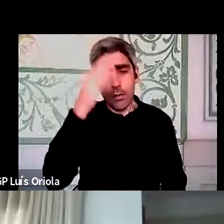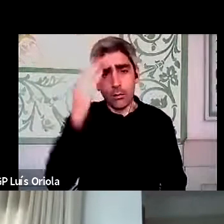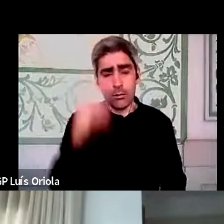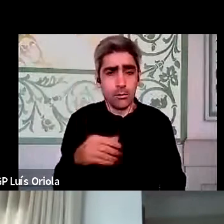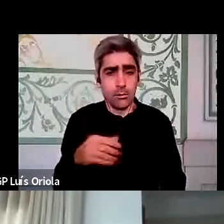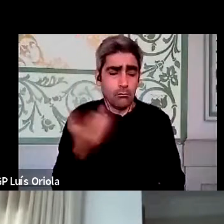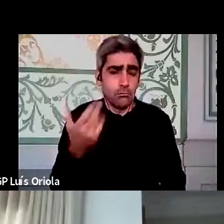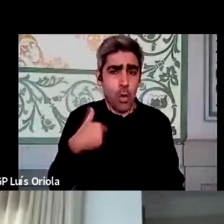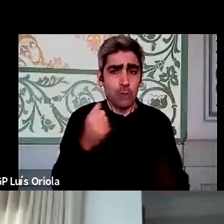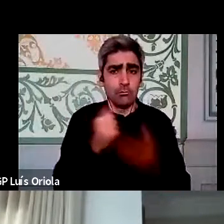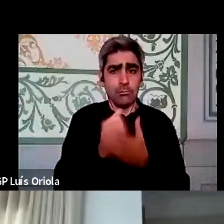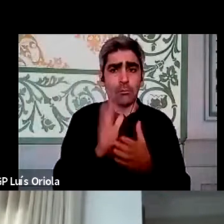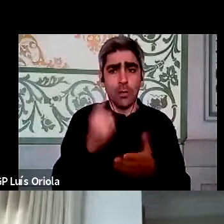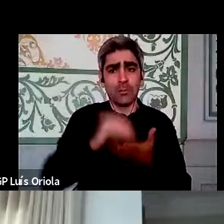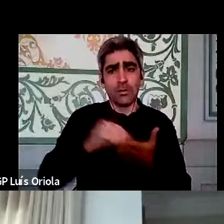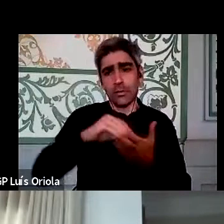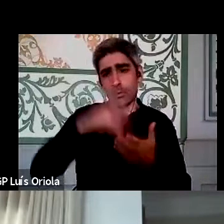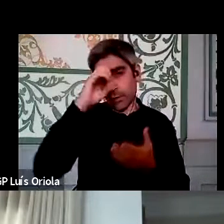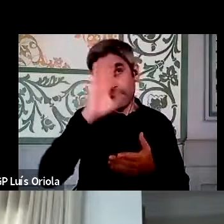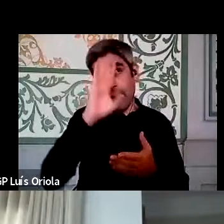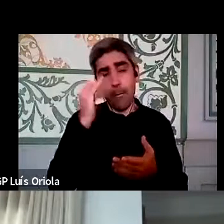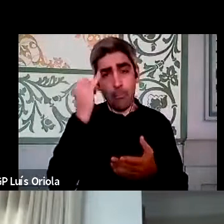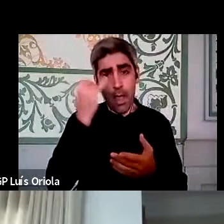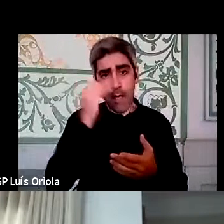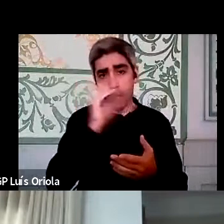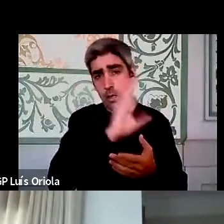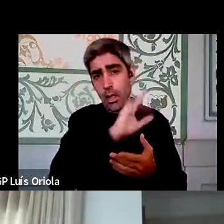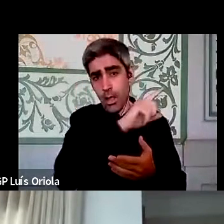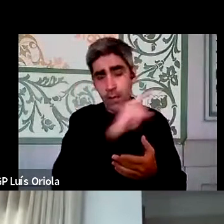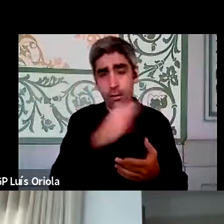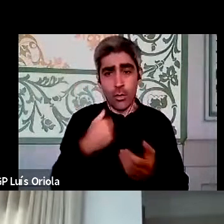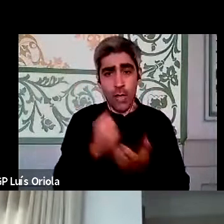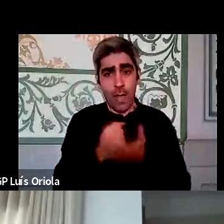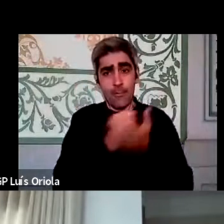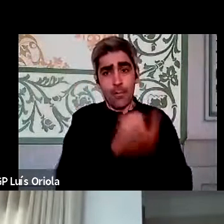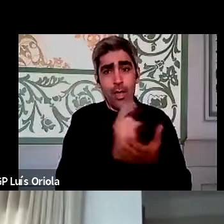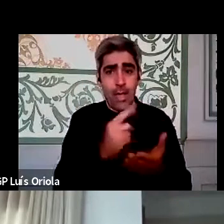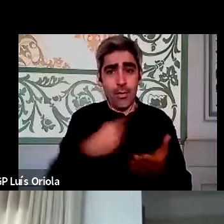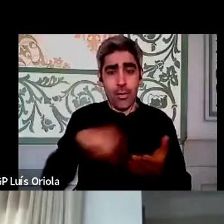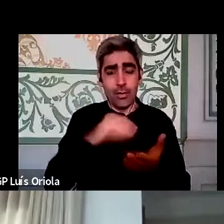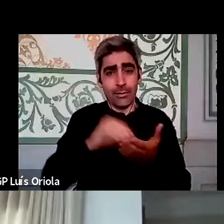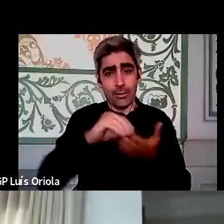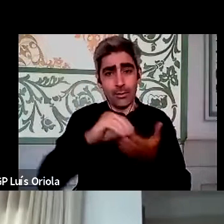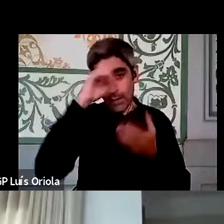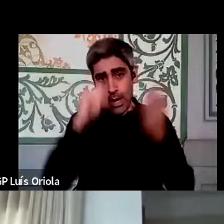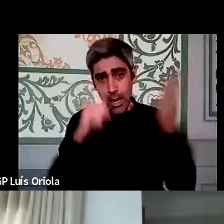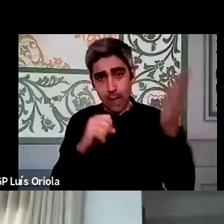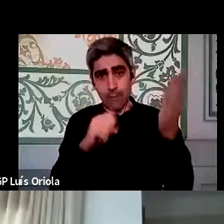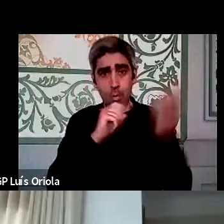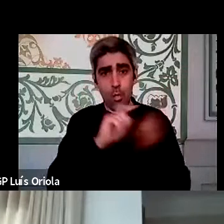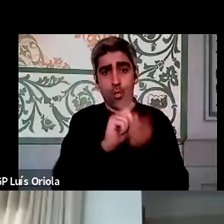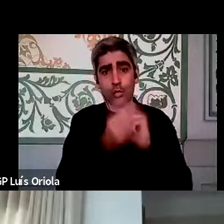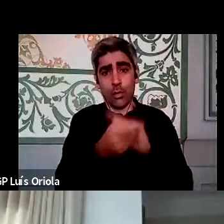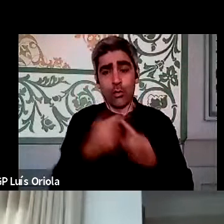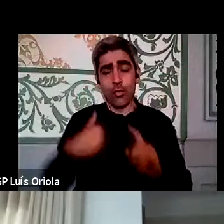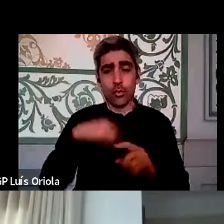apoiamos uma Secretaria de Estado que está em Bragança, somos nós a entidade que apoia a Secretaria de Estado que está em Bragança, então pode ser ao contrário, pode ser os